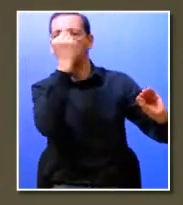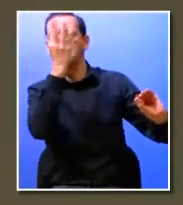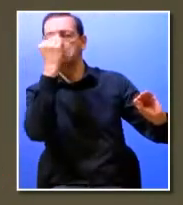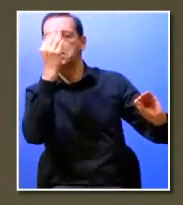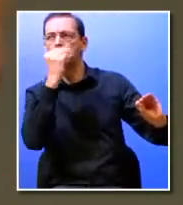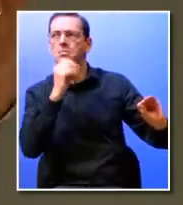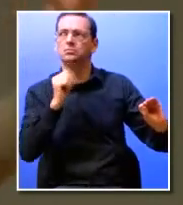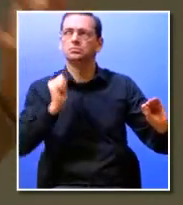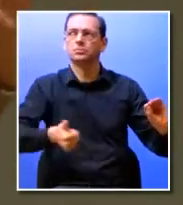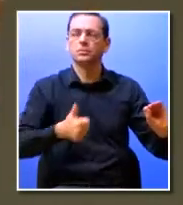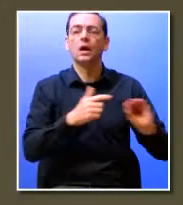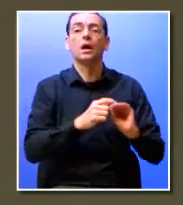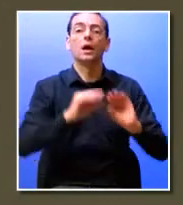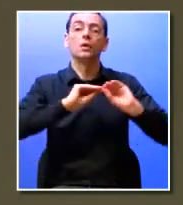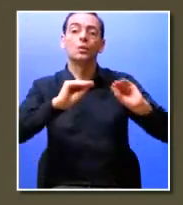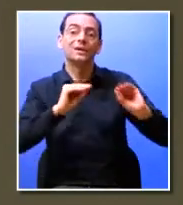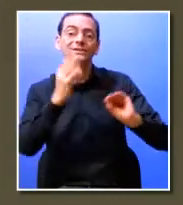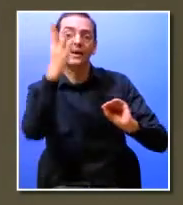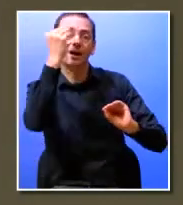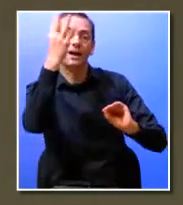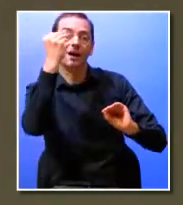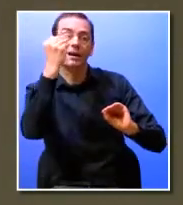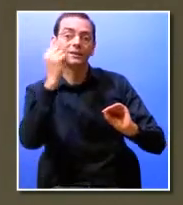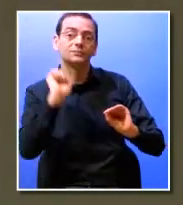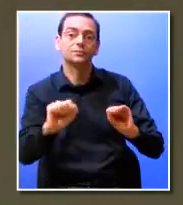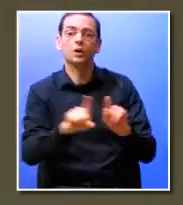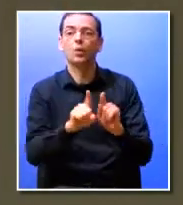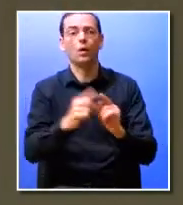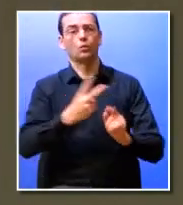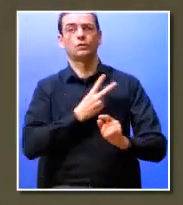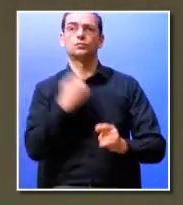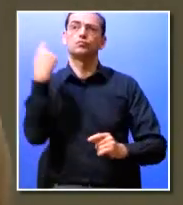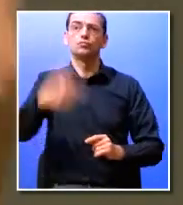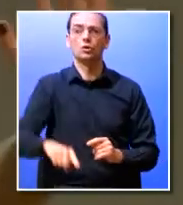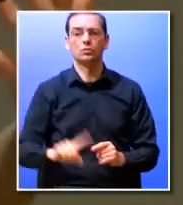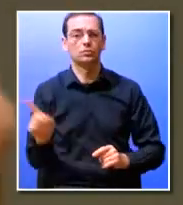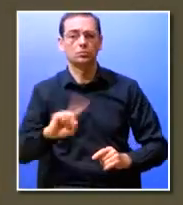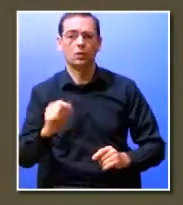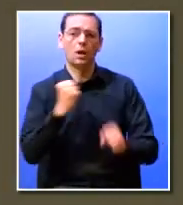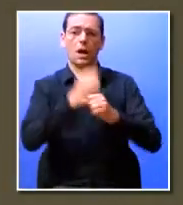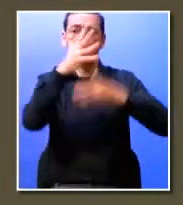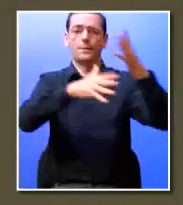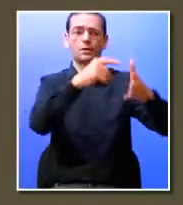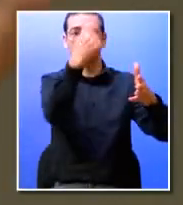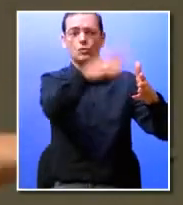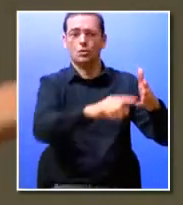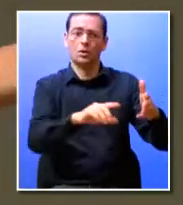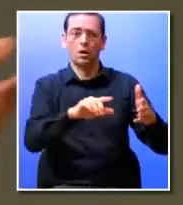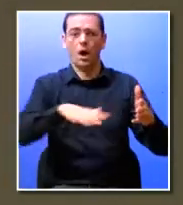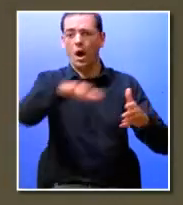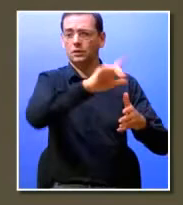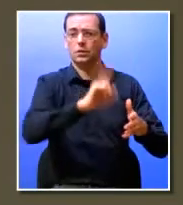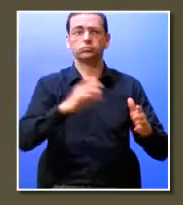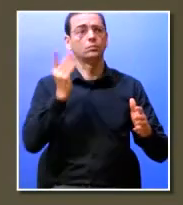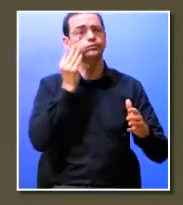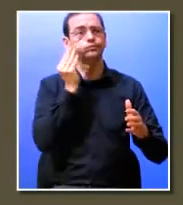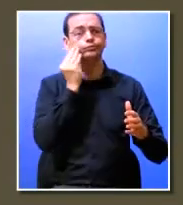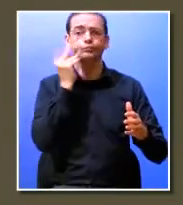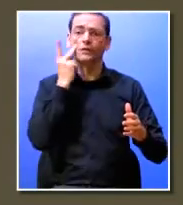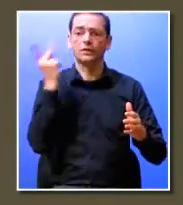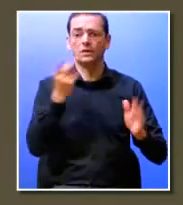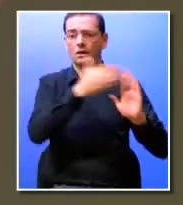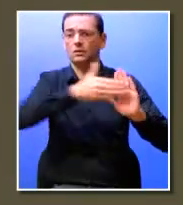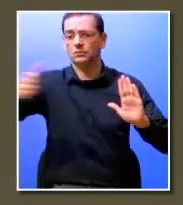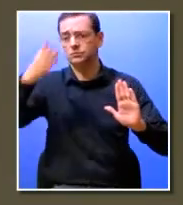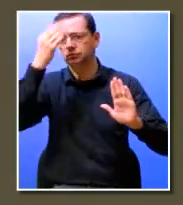coisa qualquer e educação e aprendizagem não são circunscritas à universidade não são circunscritas às empresas são circunscritas à vida e portanto